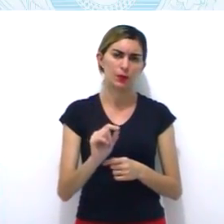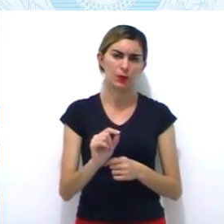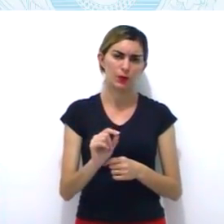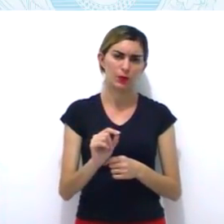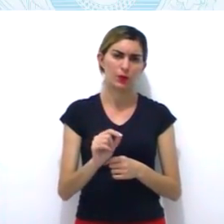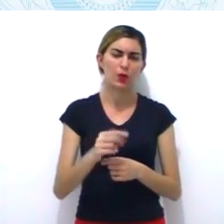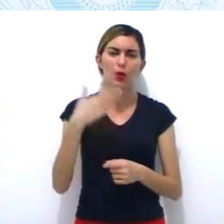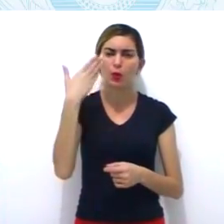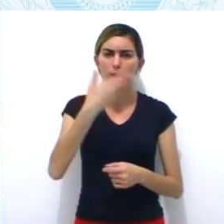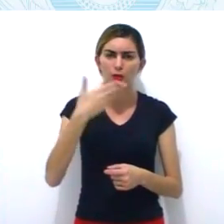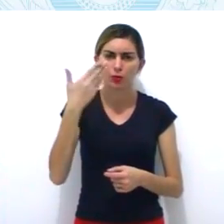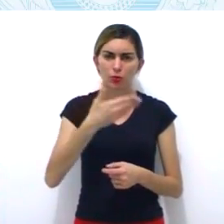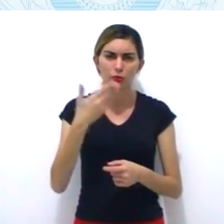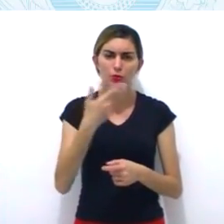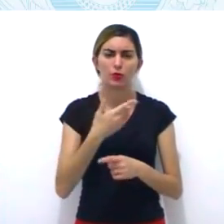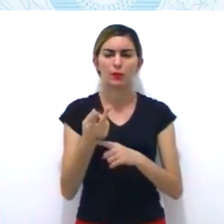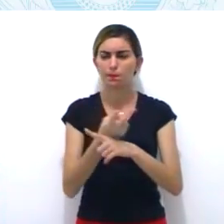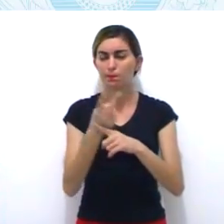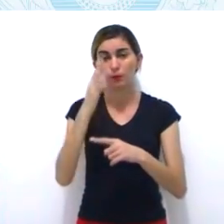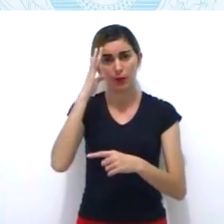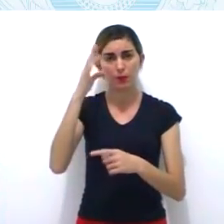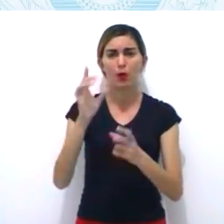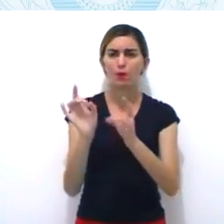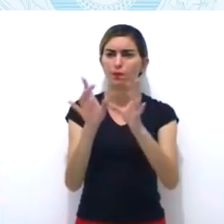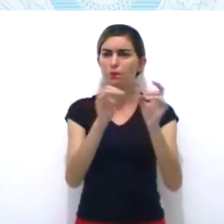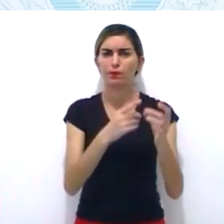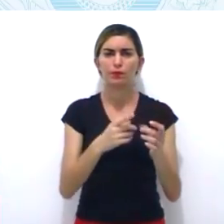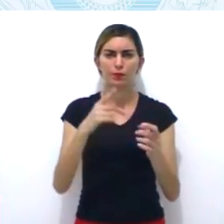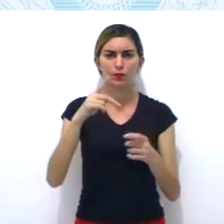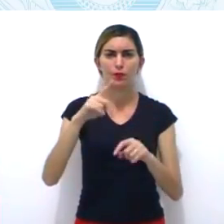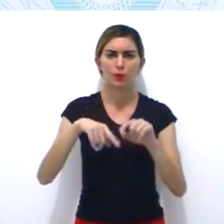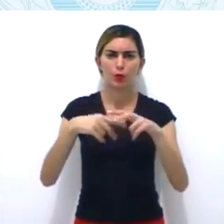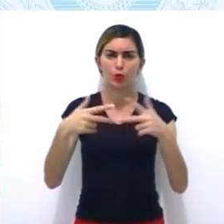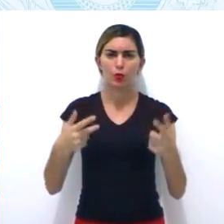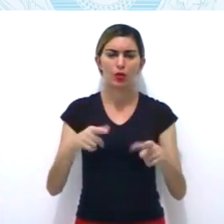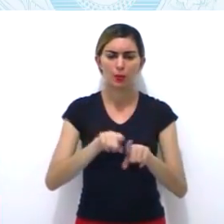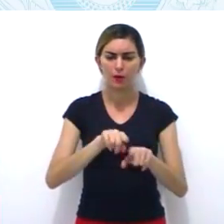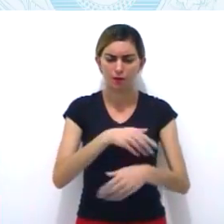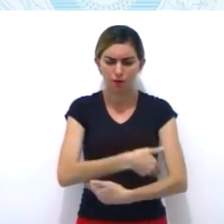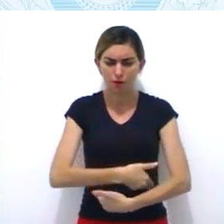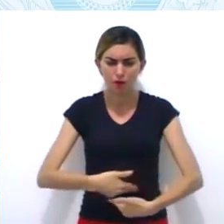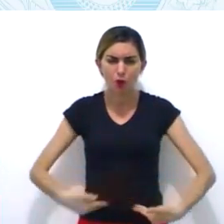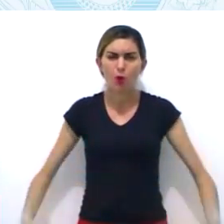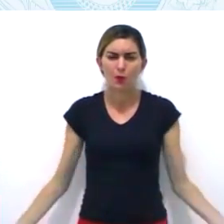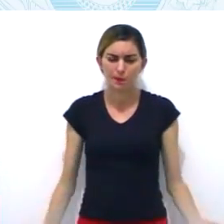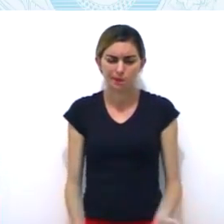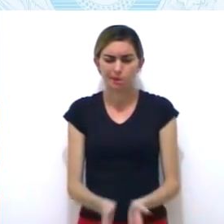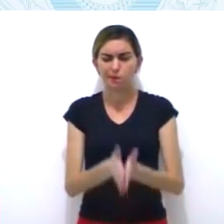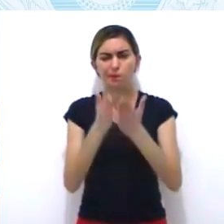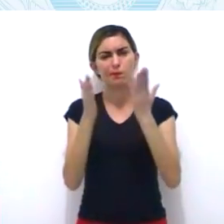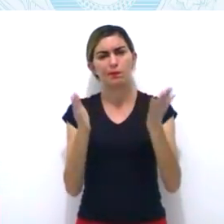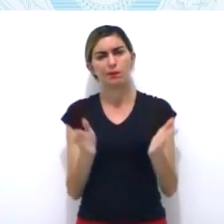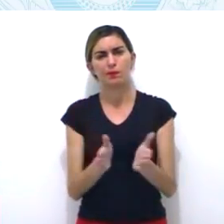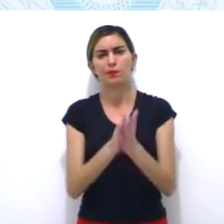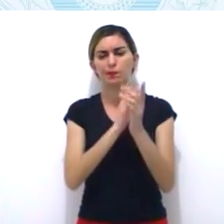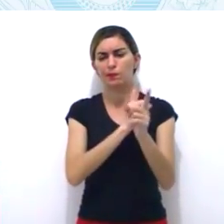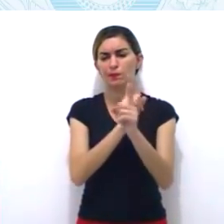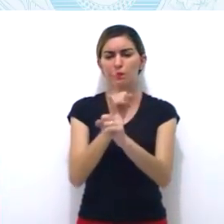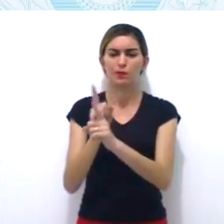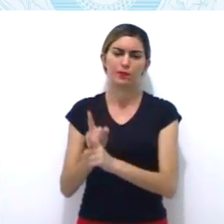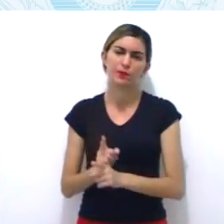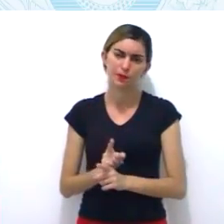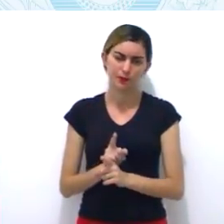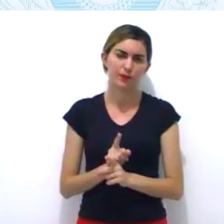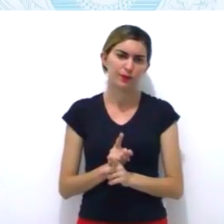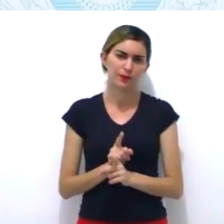identificadas com a seca que atingiu a região em Lúcia 16. Então, o movimento tinha um objetivo.